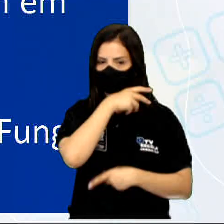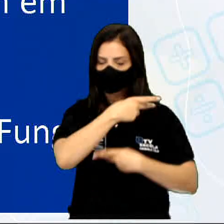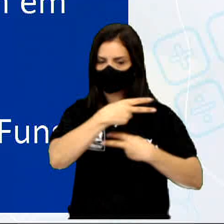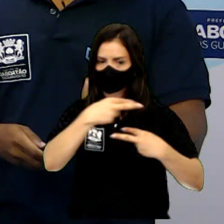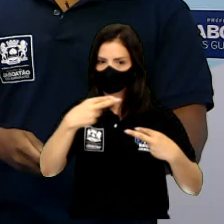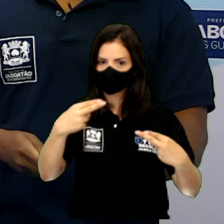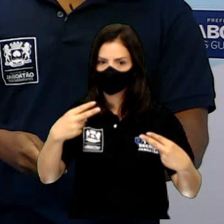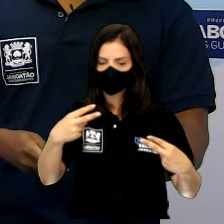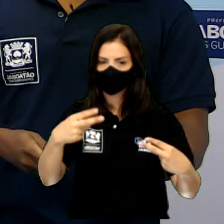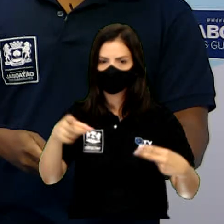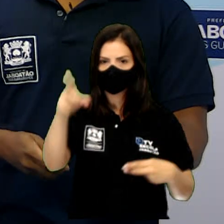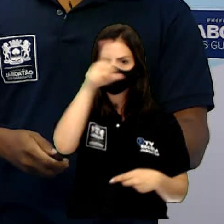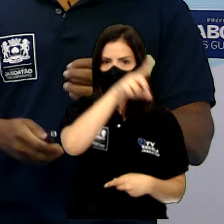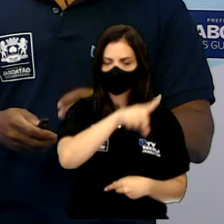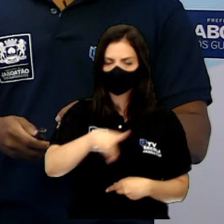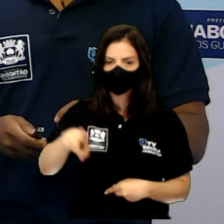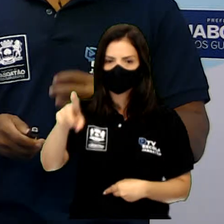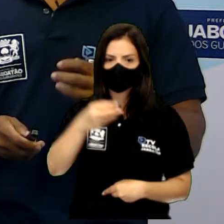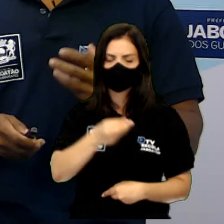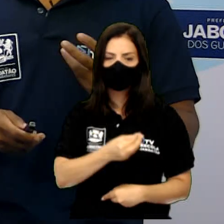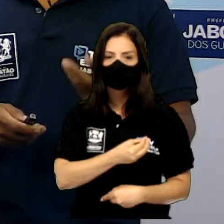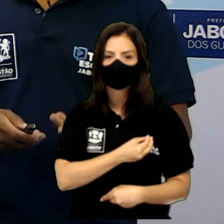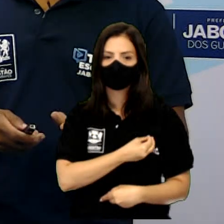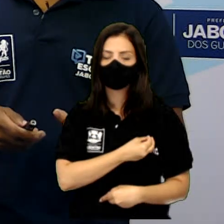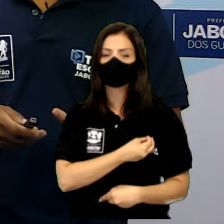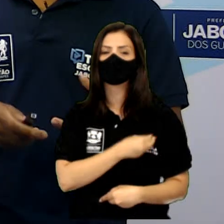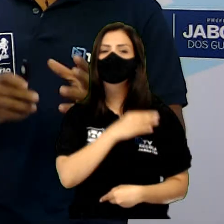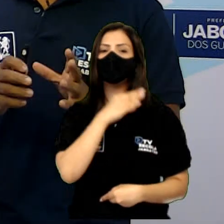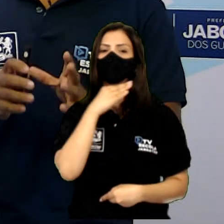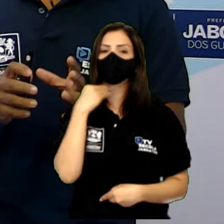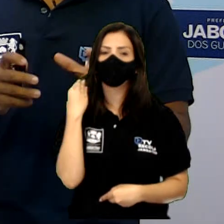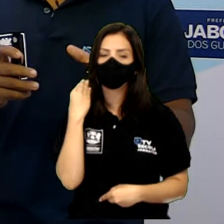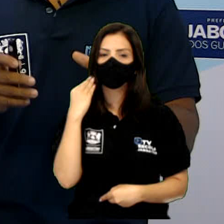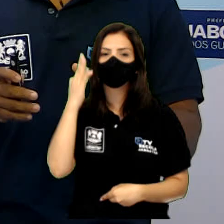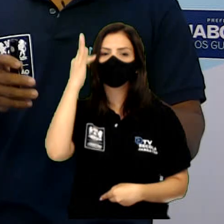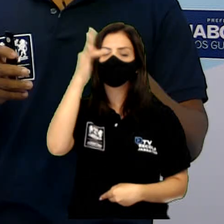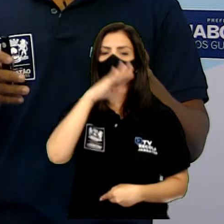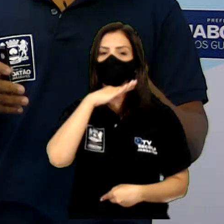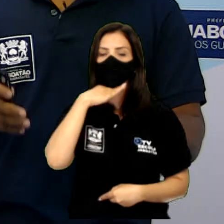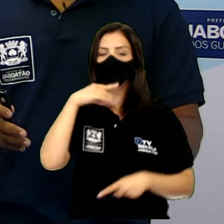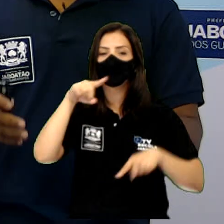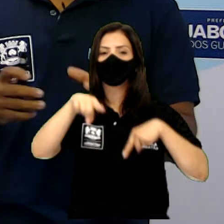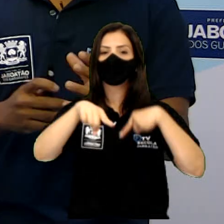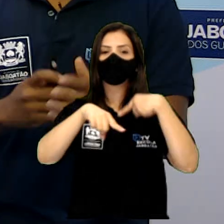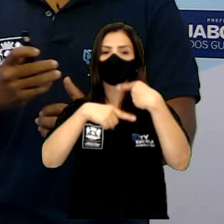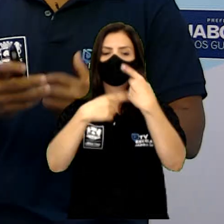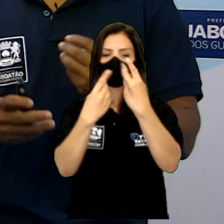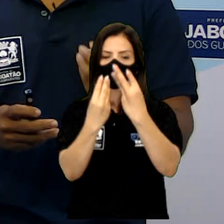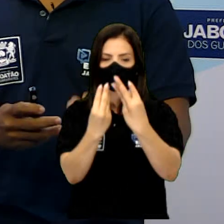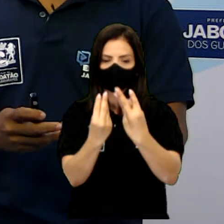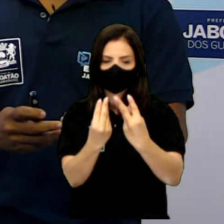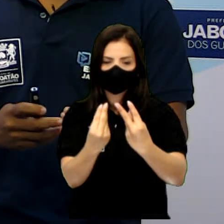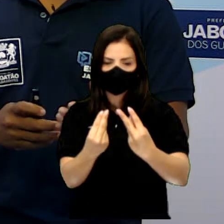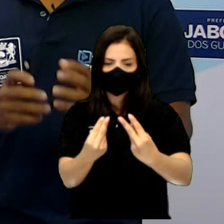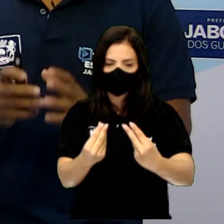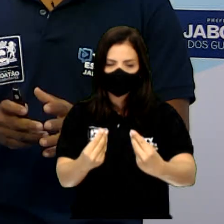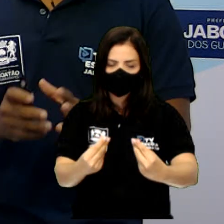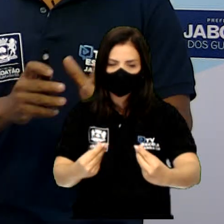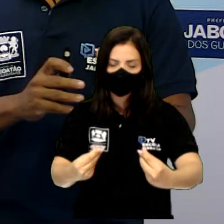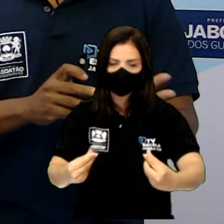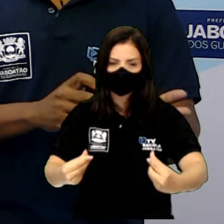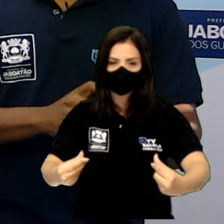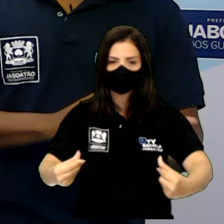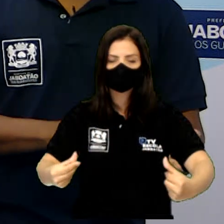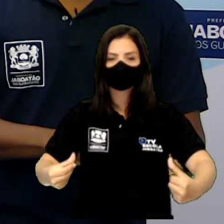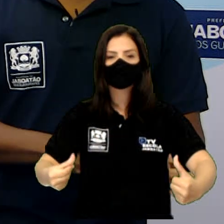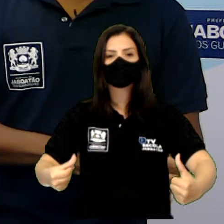eles morrem. Quando morrem, apodrece. Quem faz esse processo de decomposição são